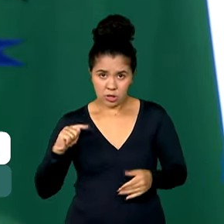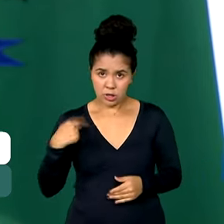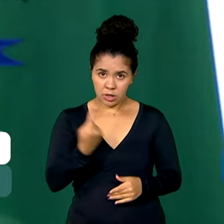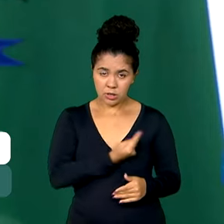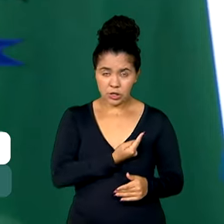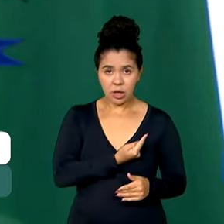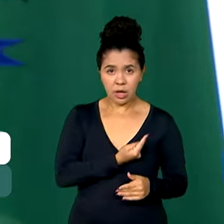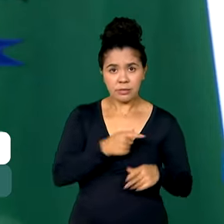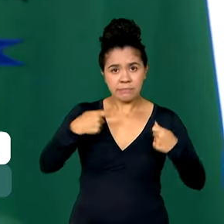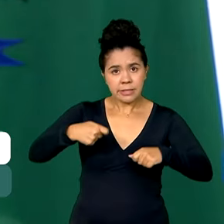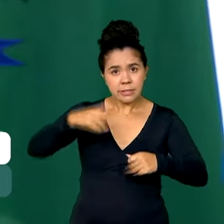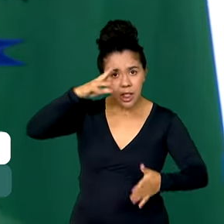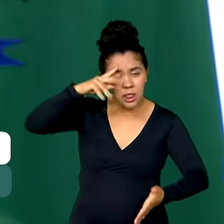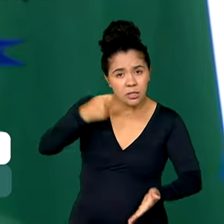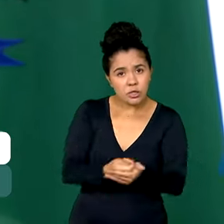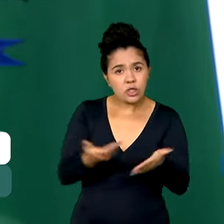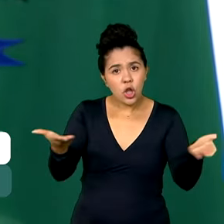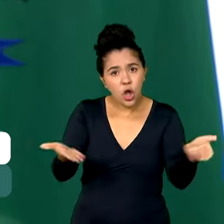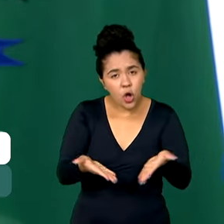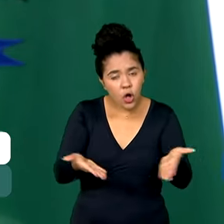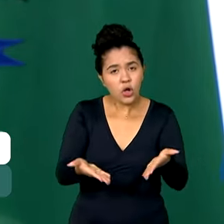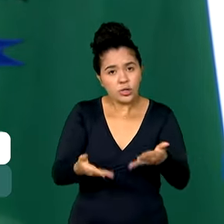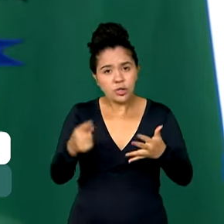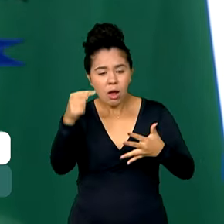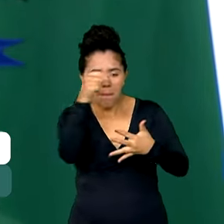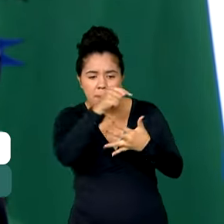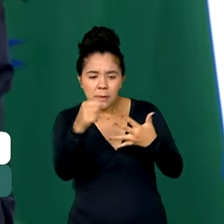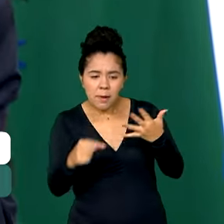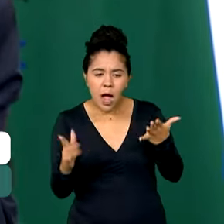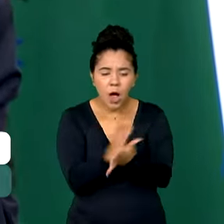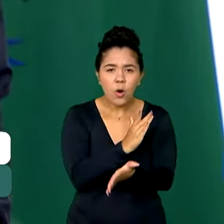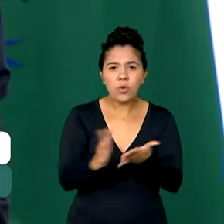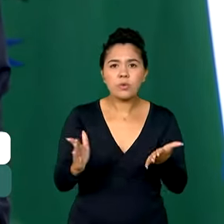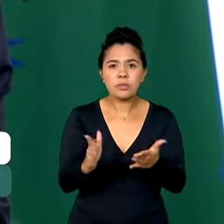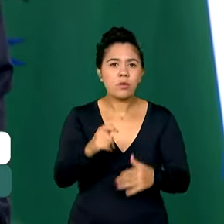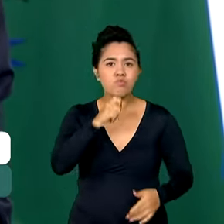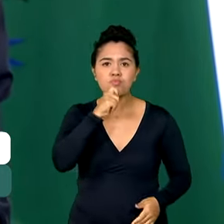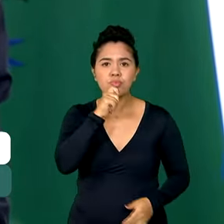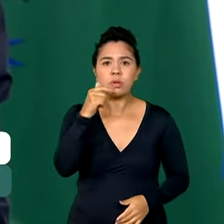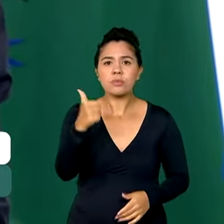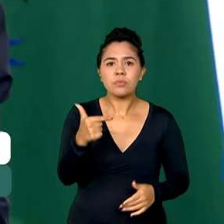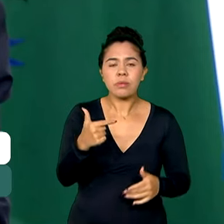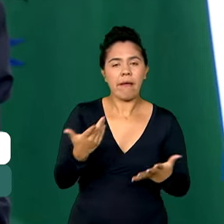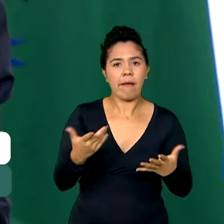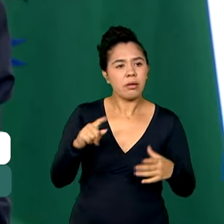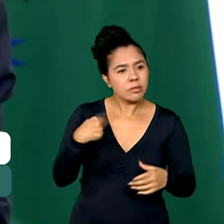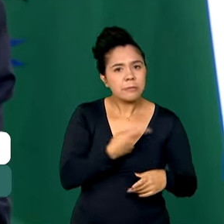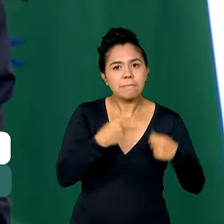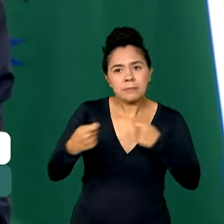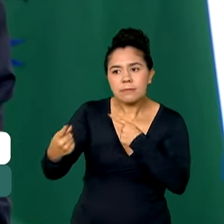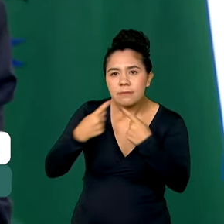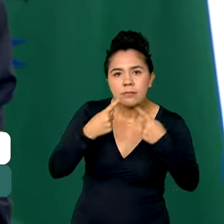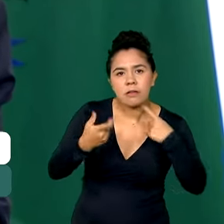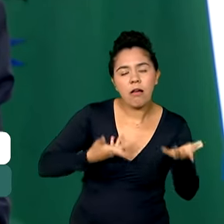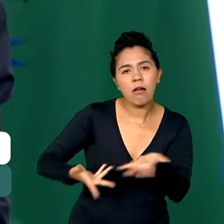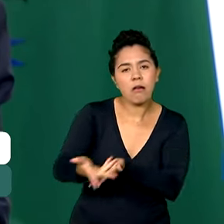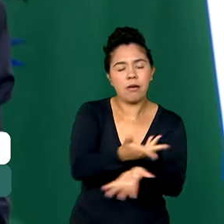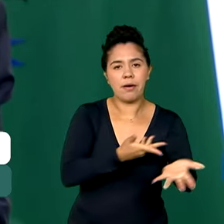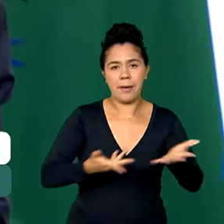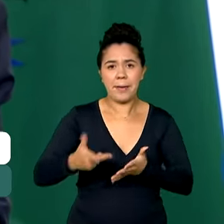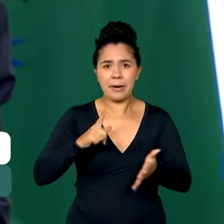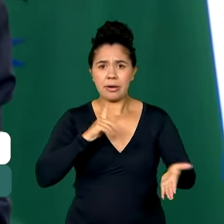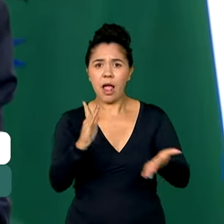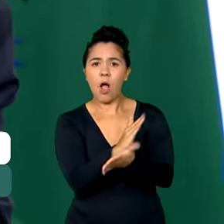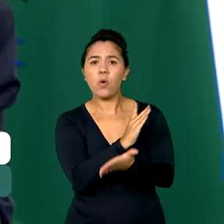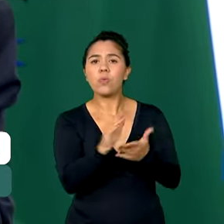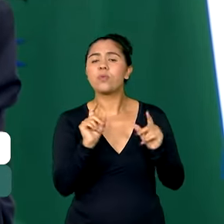gente tomar algumas atitudes e tomar alguma atitude que não está prevista no nosso dia a dia até hoje. alguma coisa que as pessoas